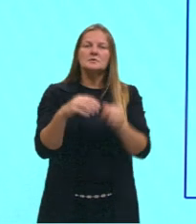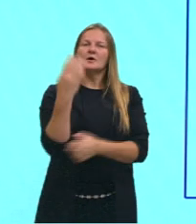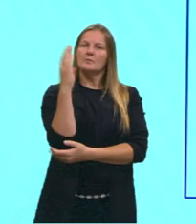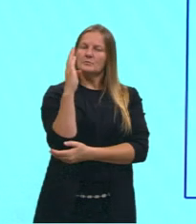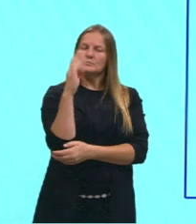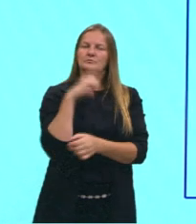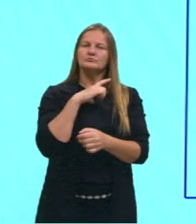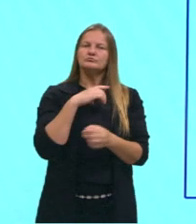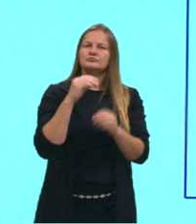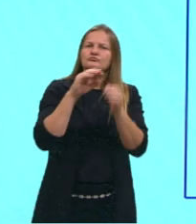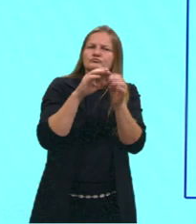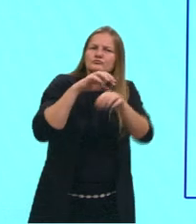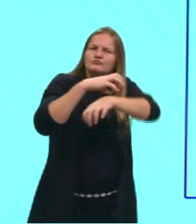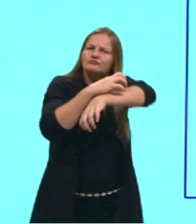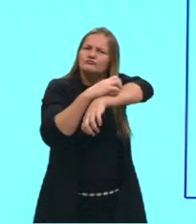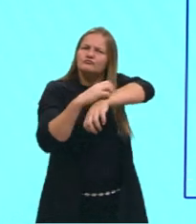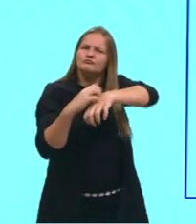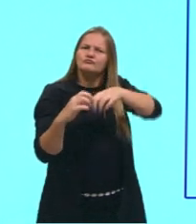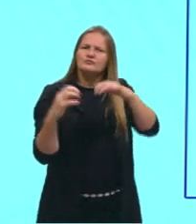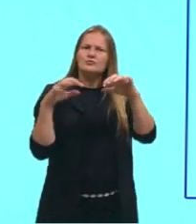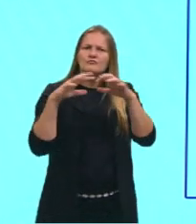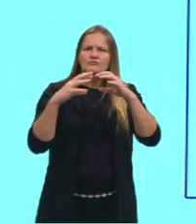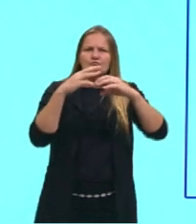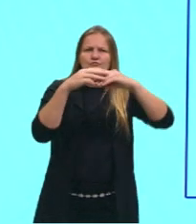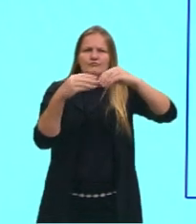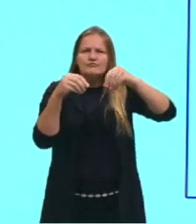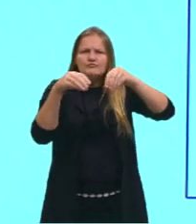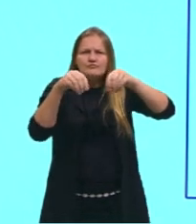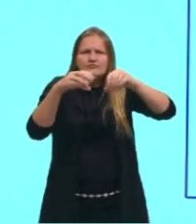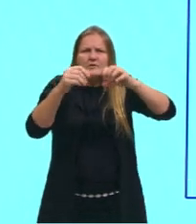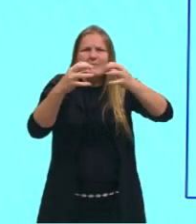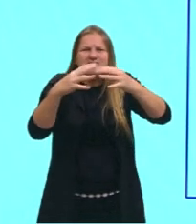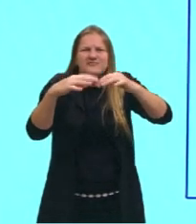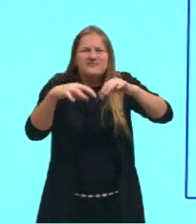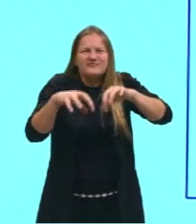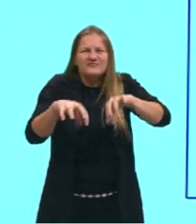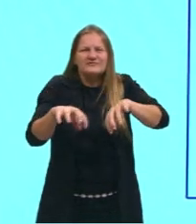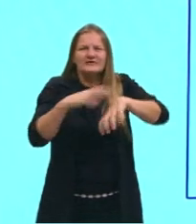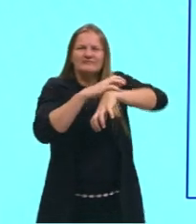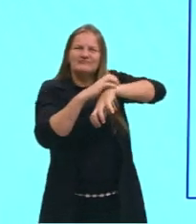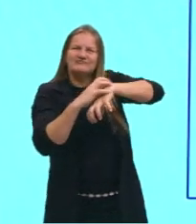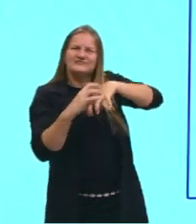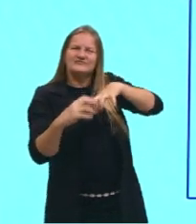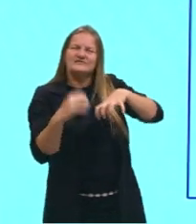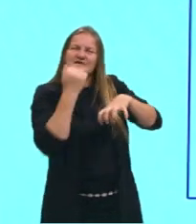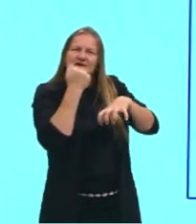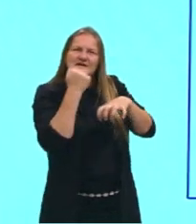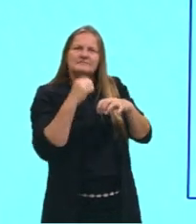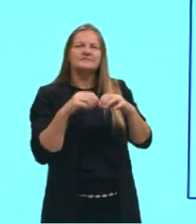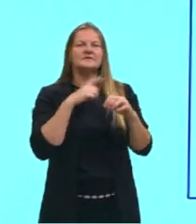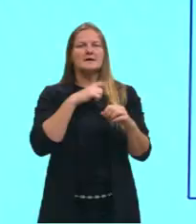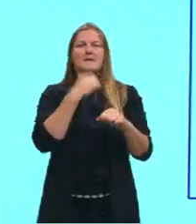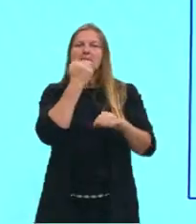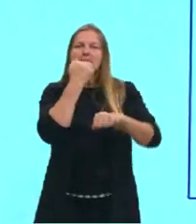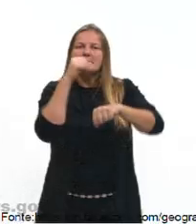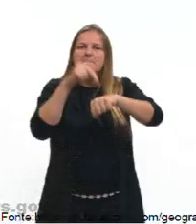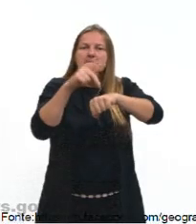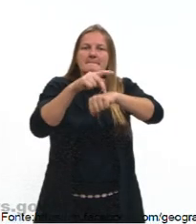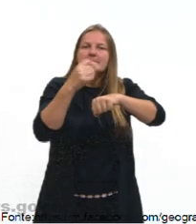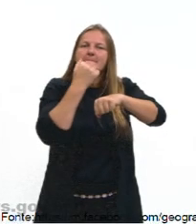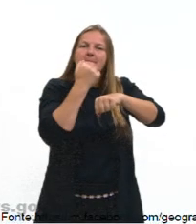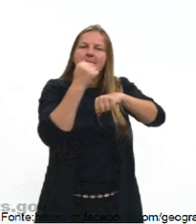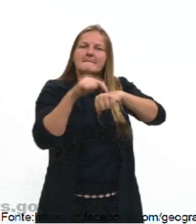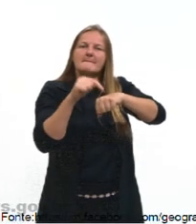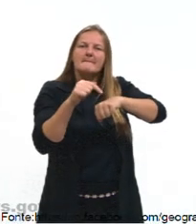causam essa degradação e decomposição das rochas. Olha lá, está mostrando para vocês. Então, nós temos a rocha, e essa rocha vai